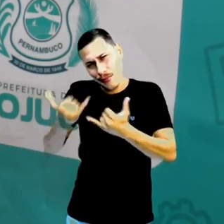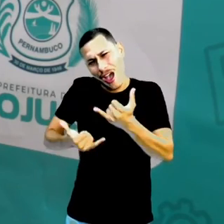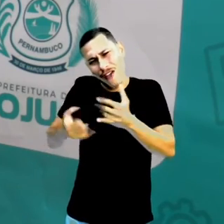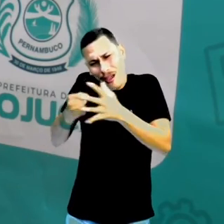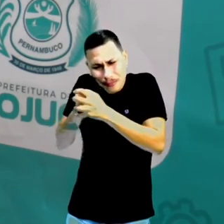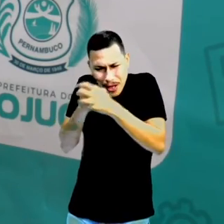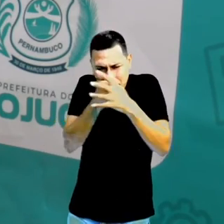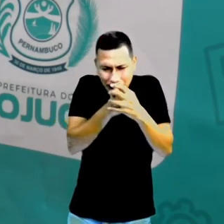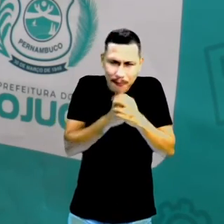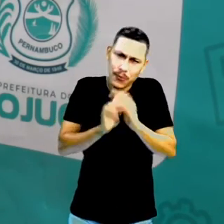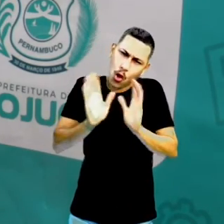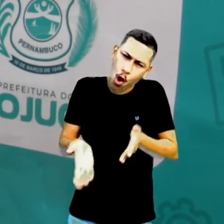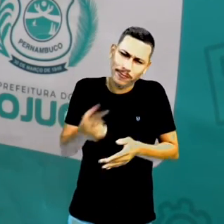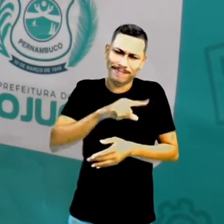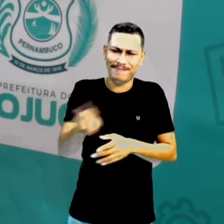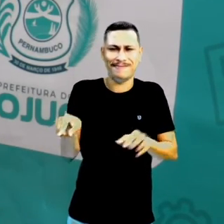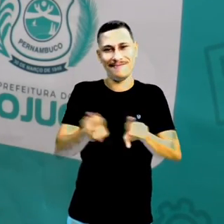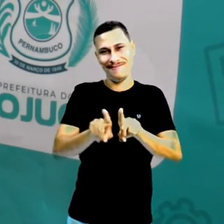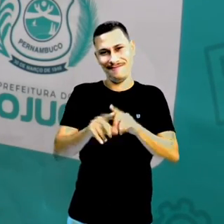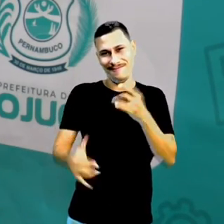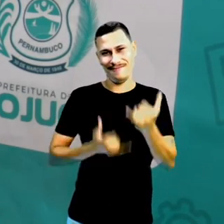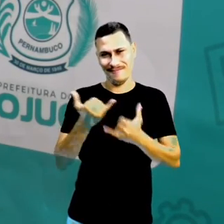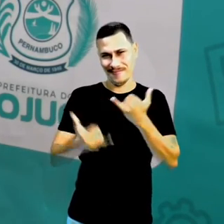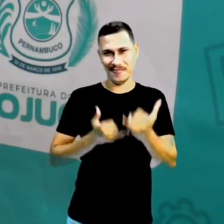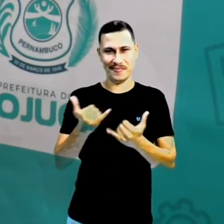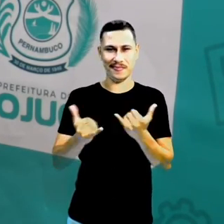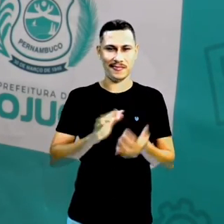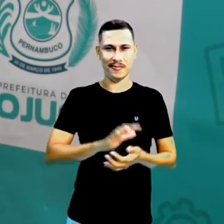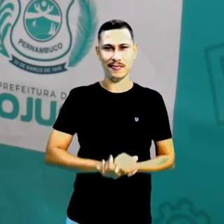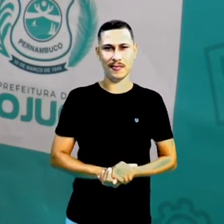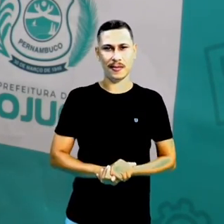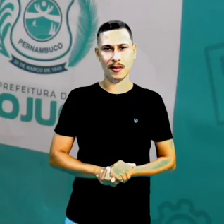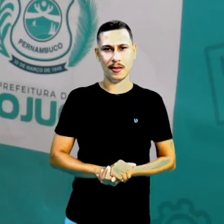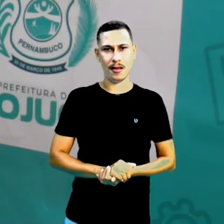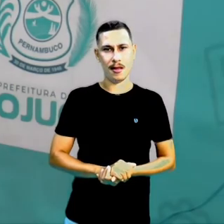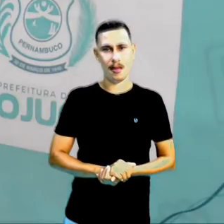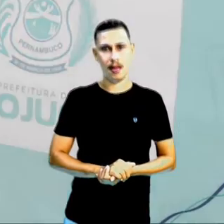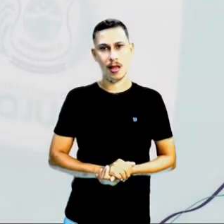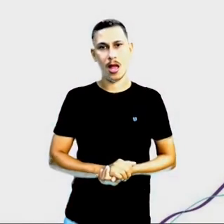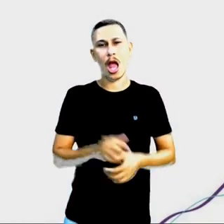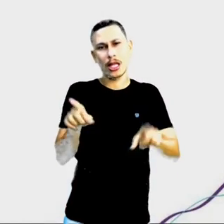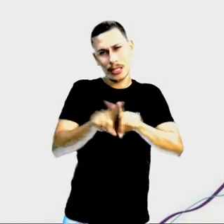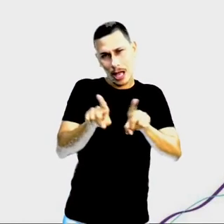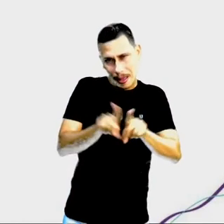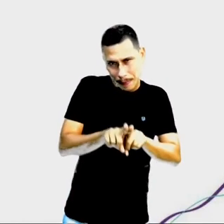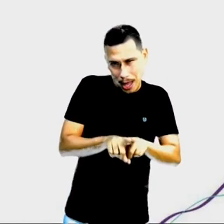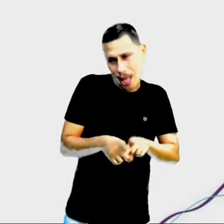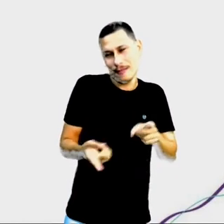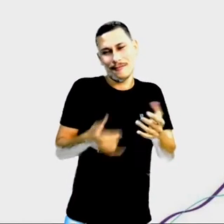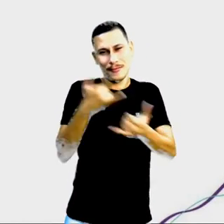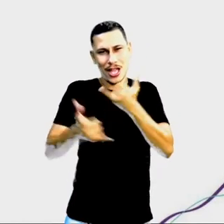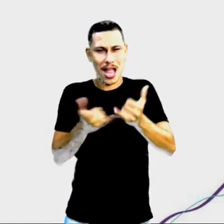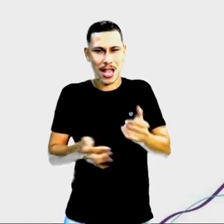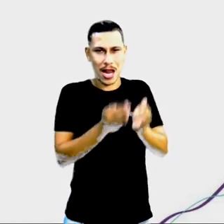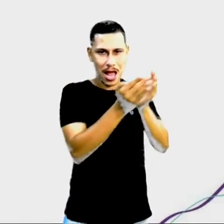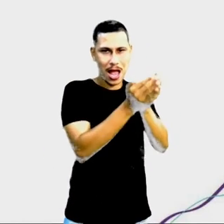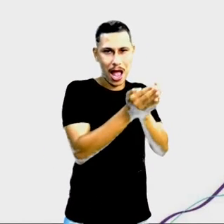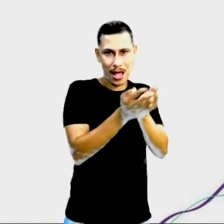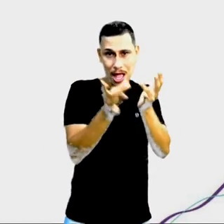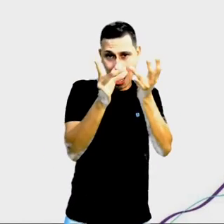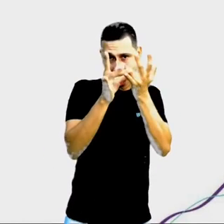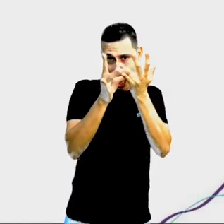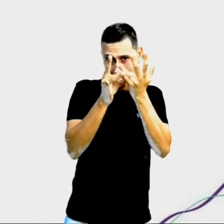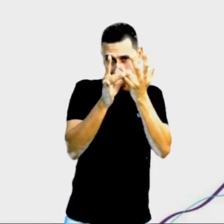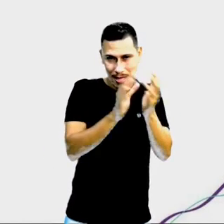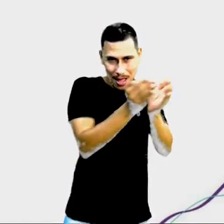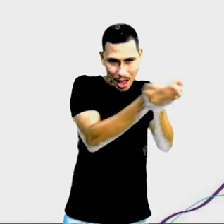hoje vocês também brincam Também que é brincadeira de passa-anel Agora